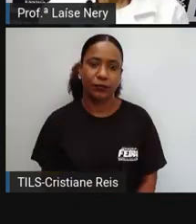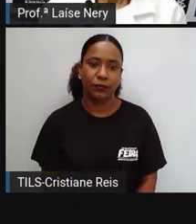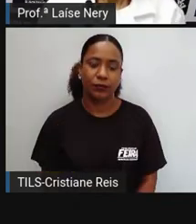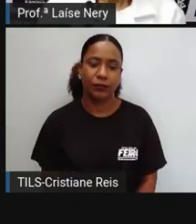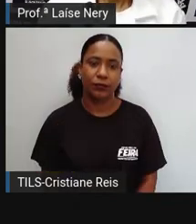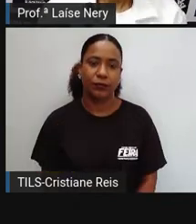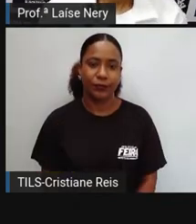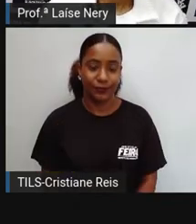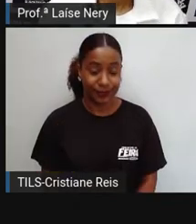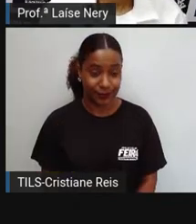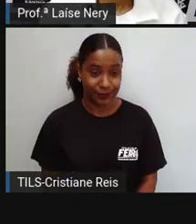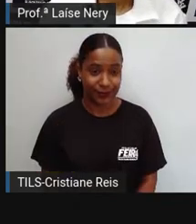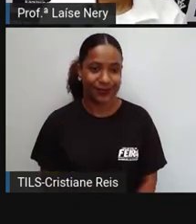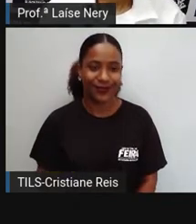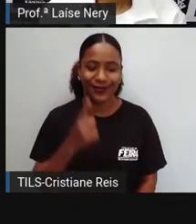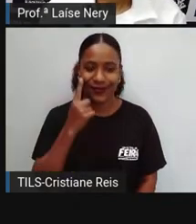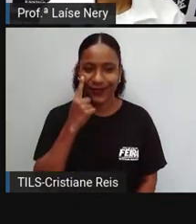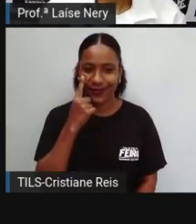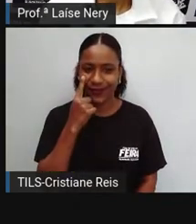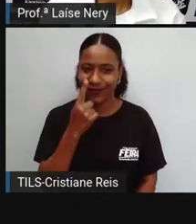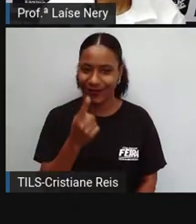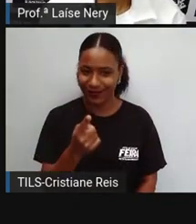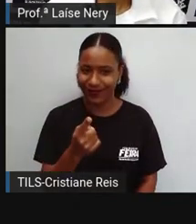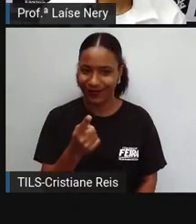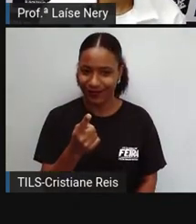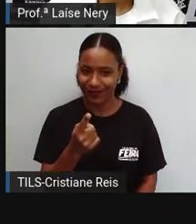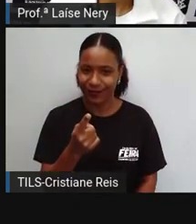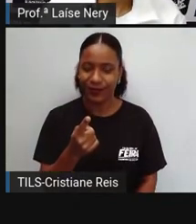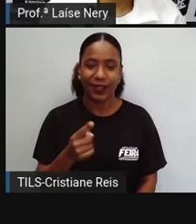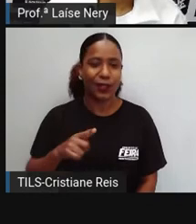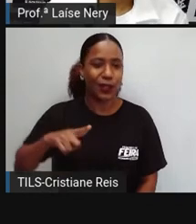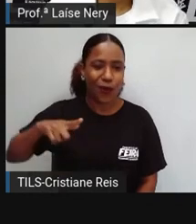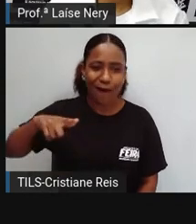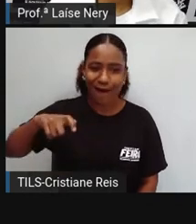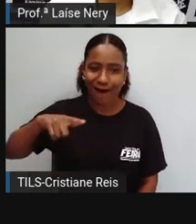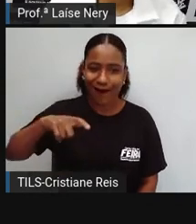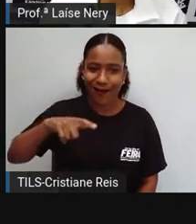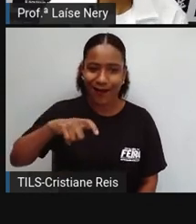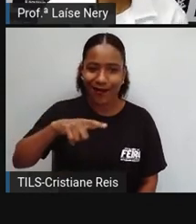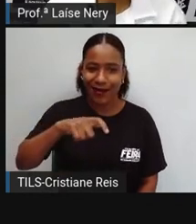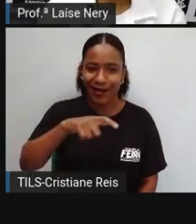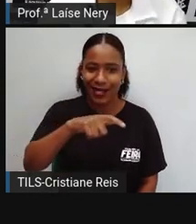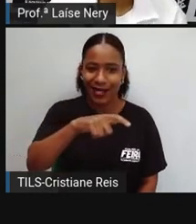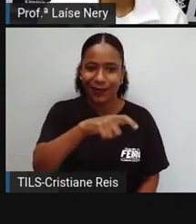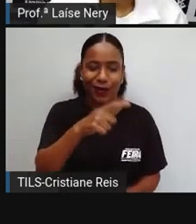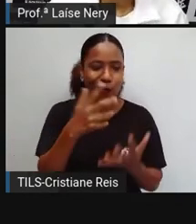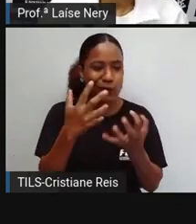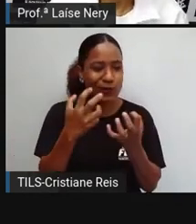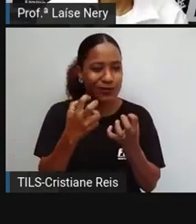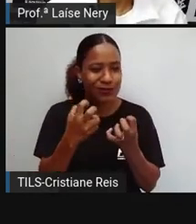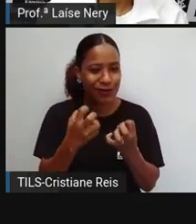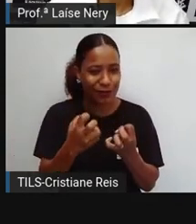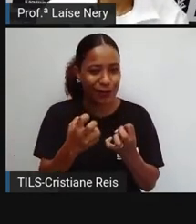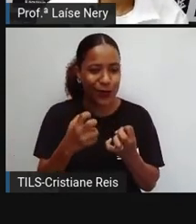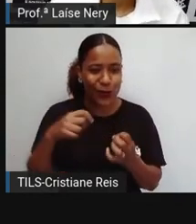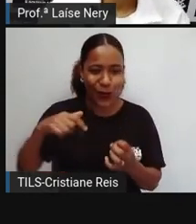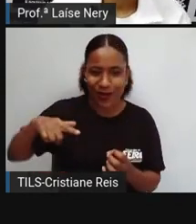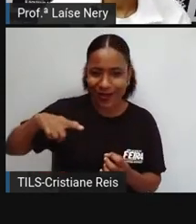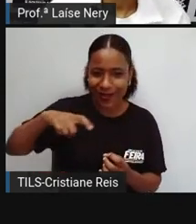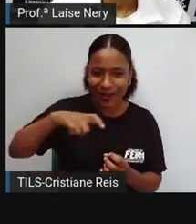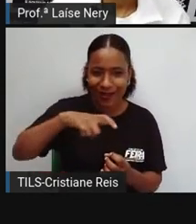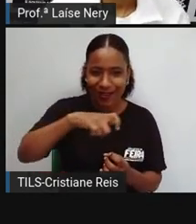processado. E agora nós temos aqui o camarão seco, aquele que a gente compra, né? Para fazer caruru,